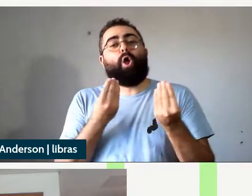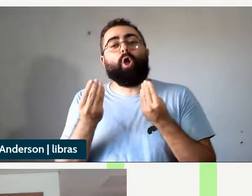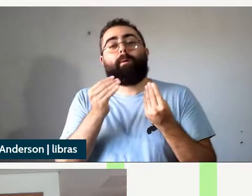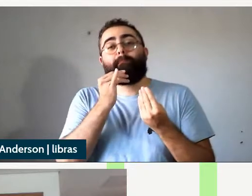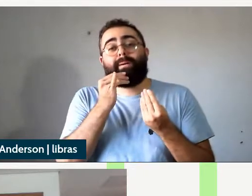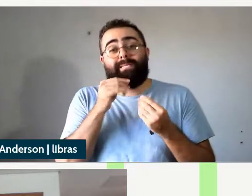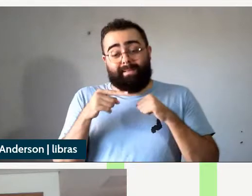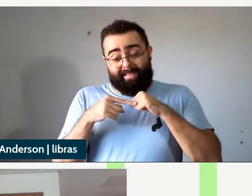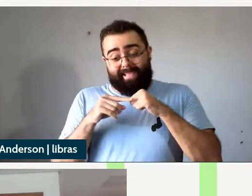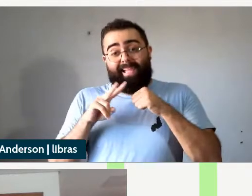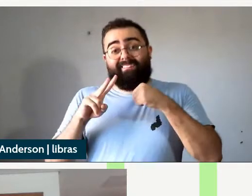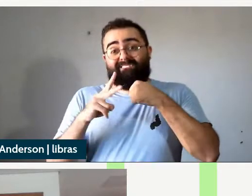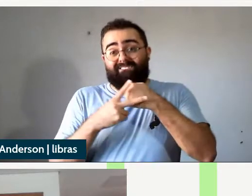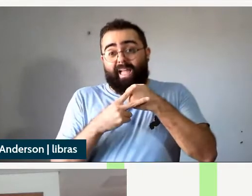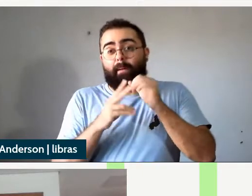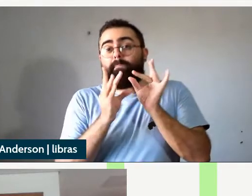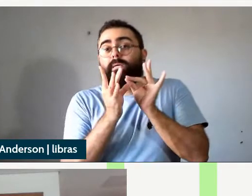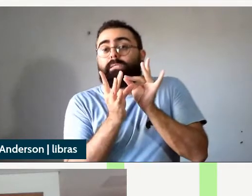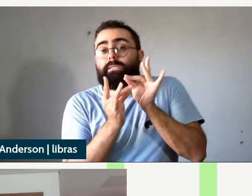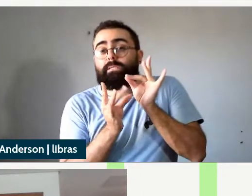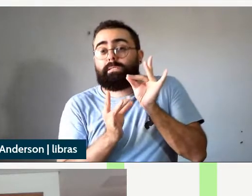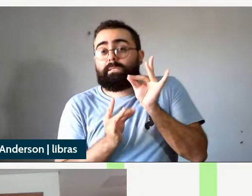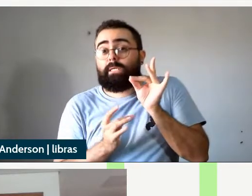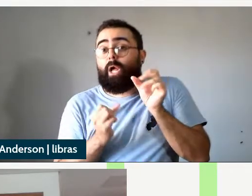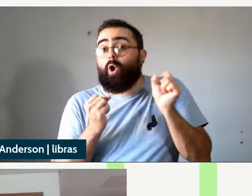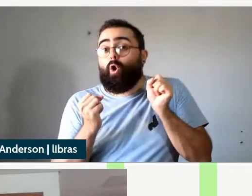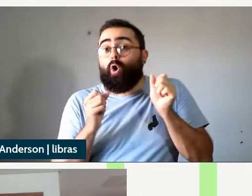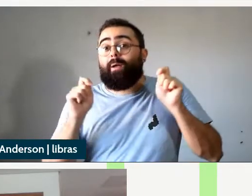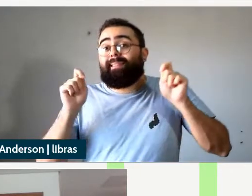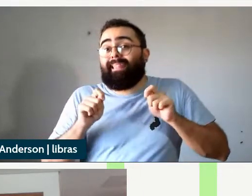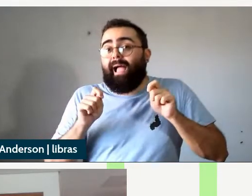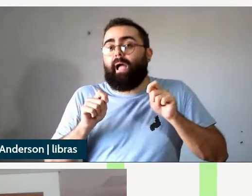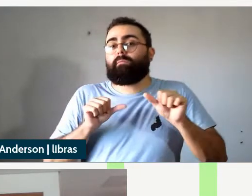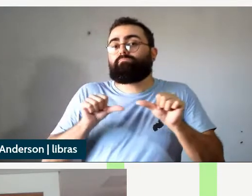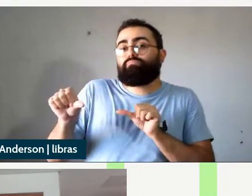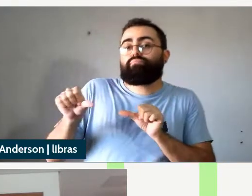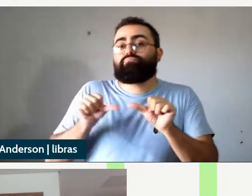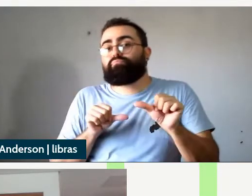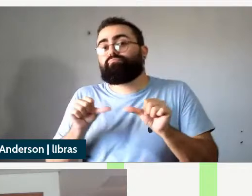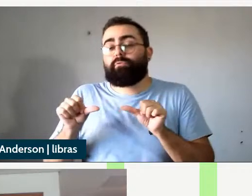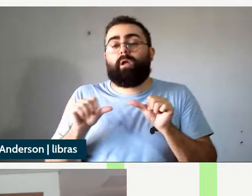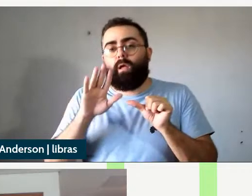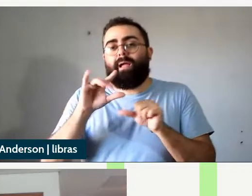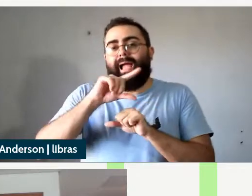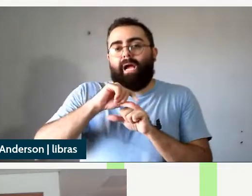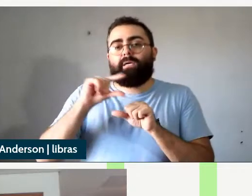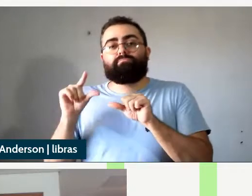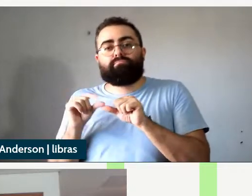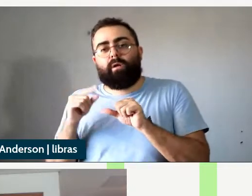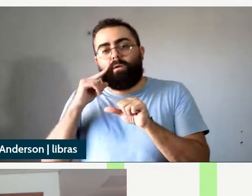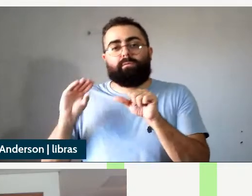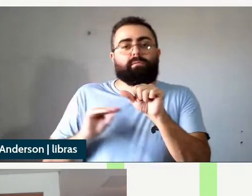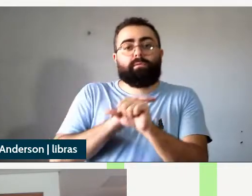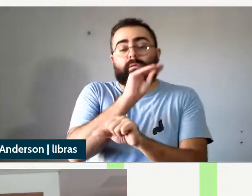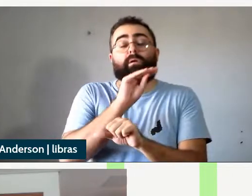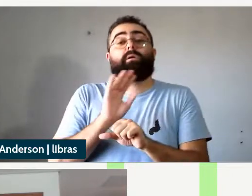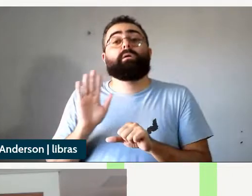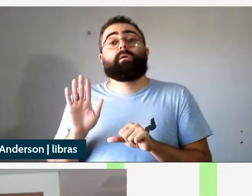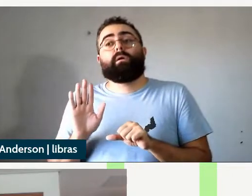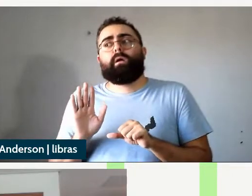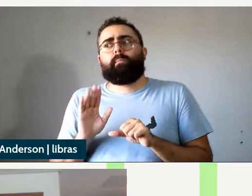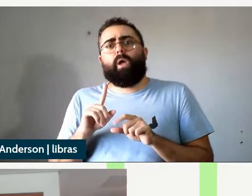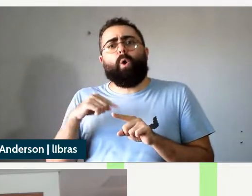possibilitasse essa alternância a partir da mesma estrutura ou de uma estrutura derivada ou similar